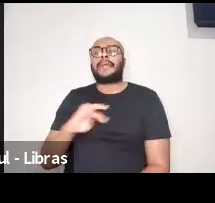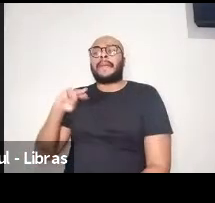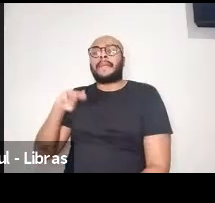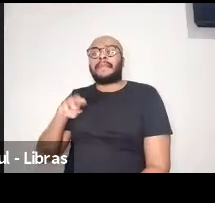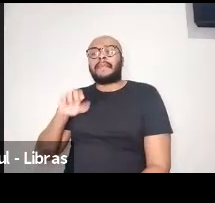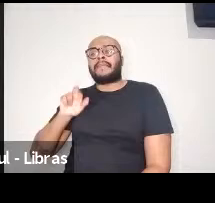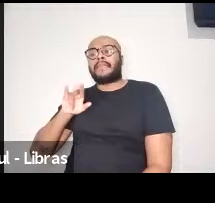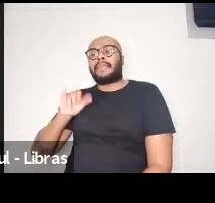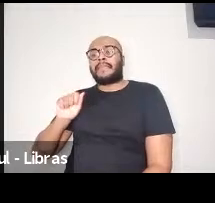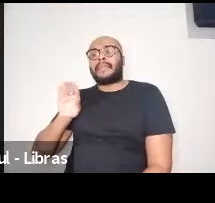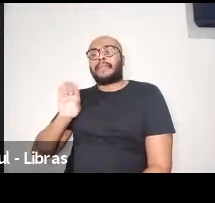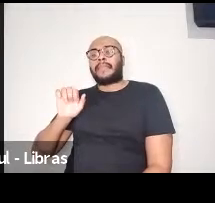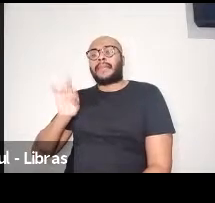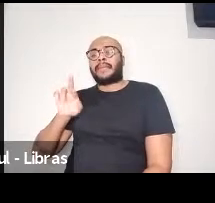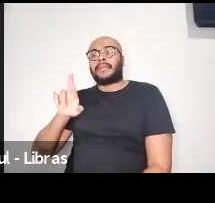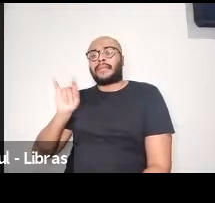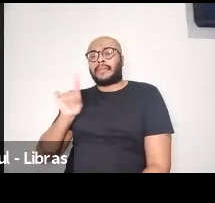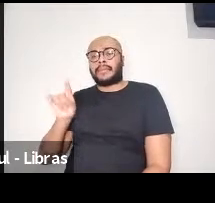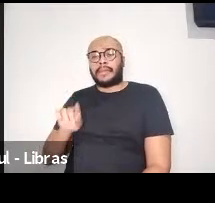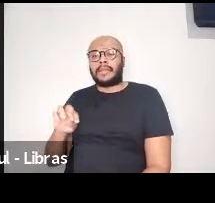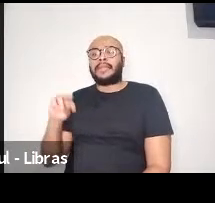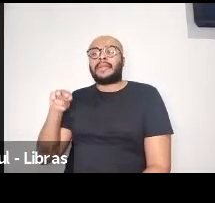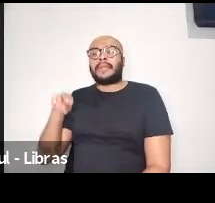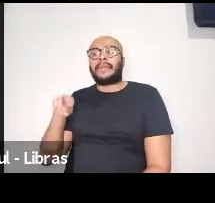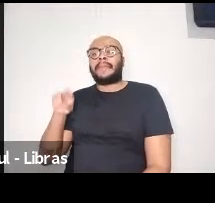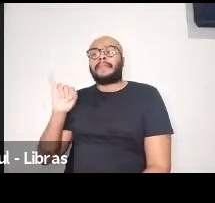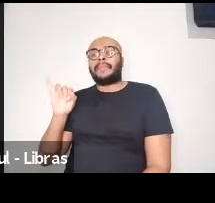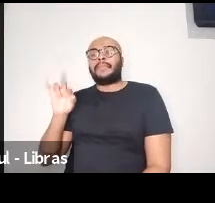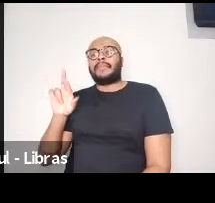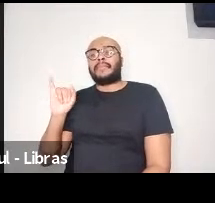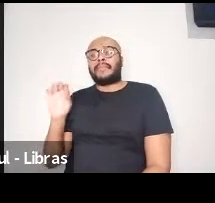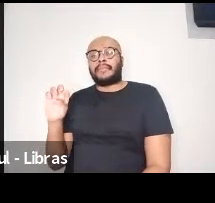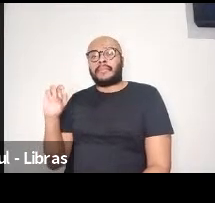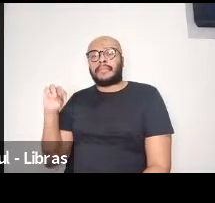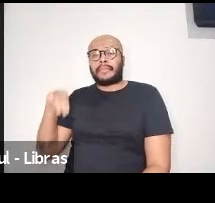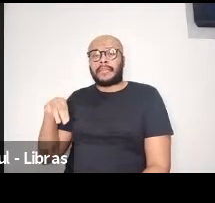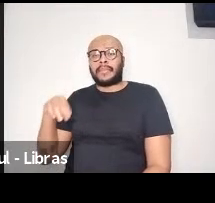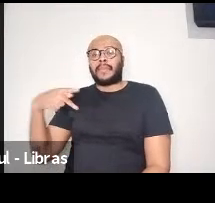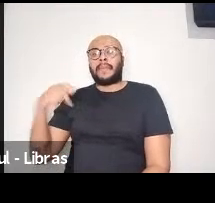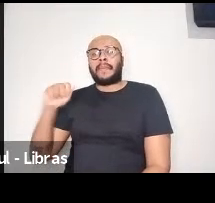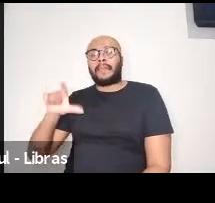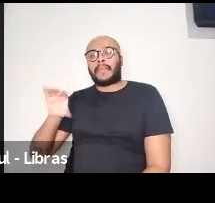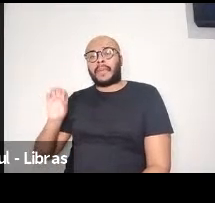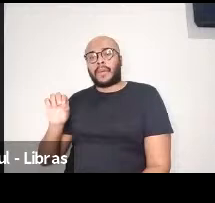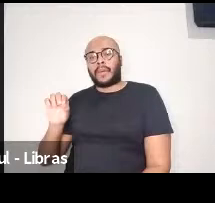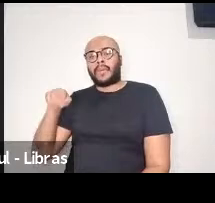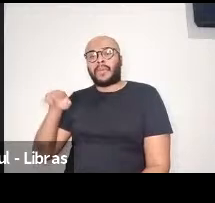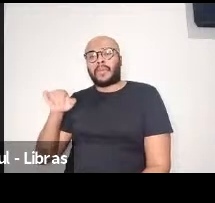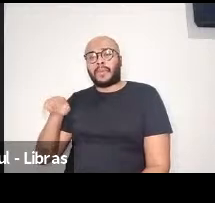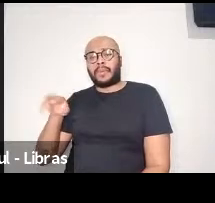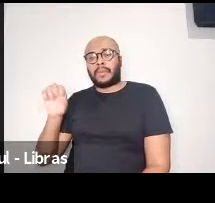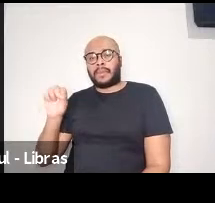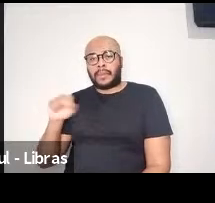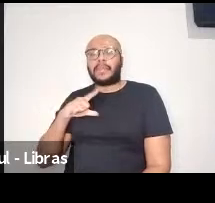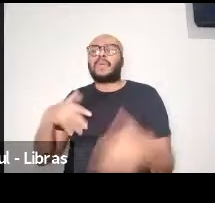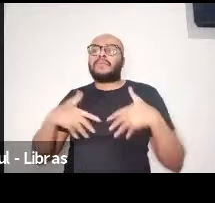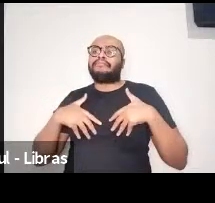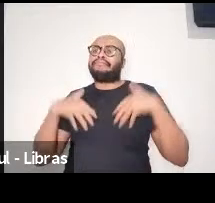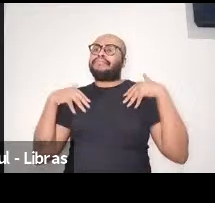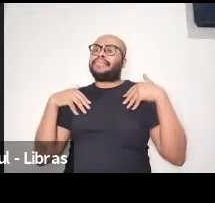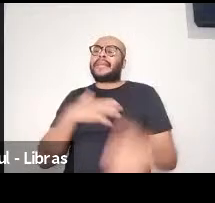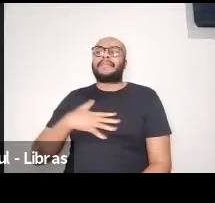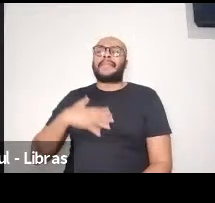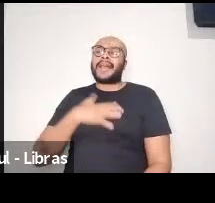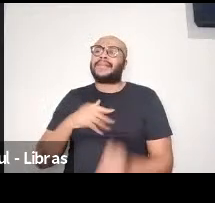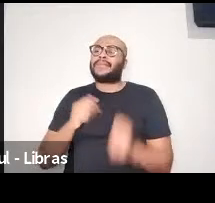professora Miriam Fábia Alves, professor Carlos Nunes, com quem tenho o orgulho e o prazer de